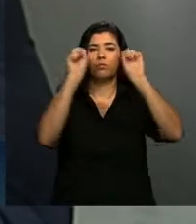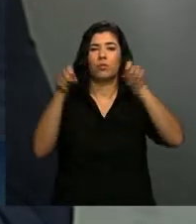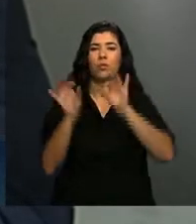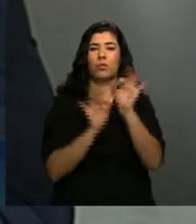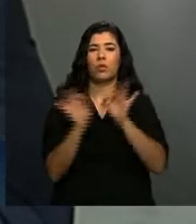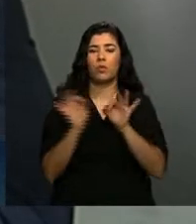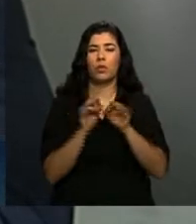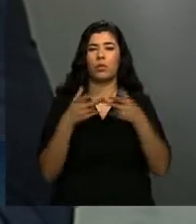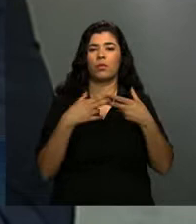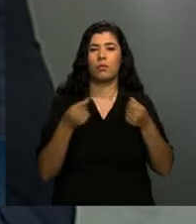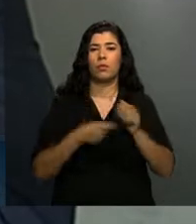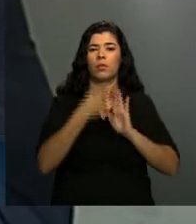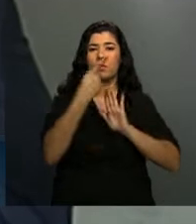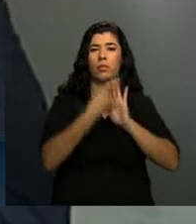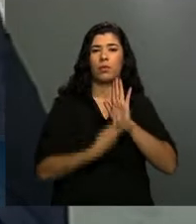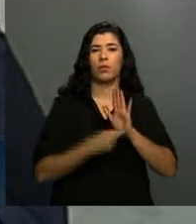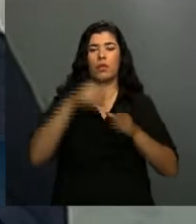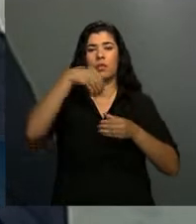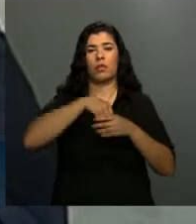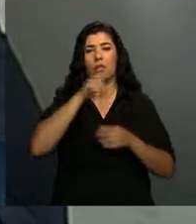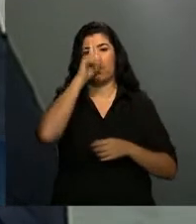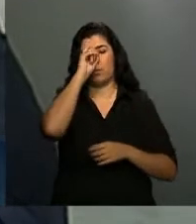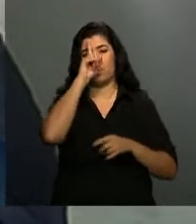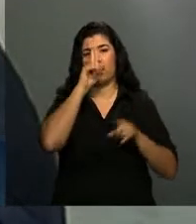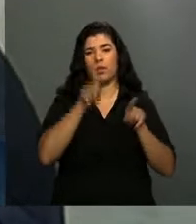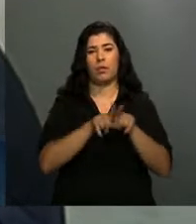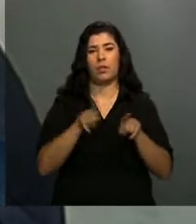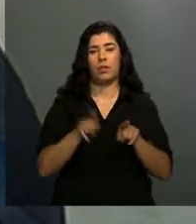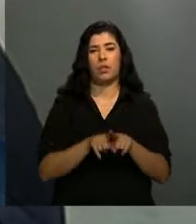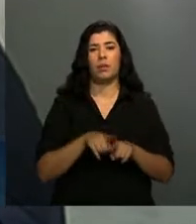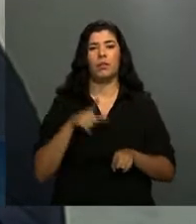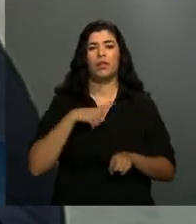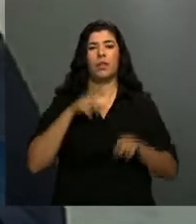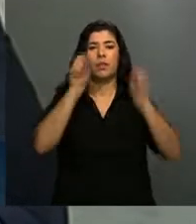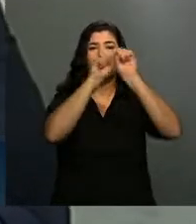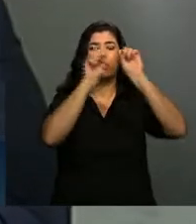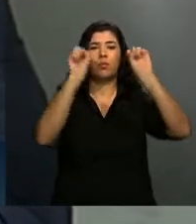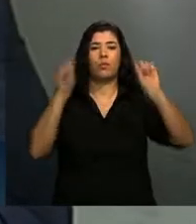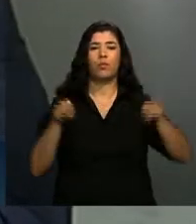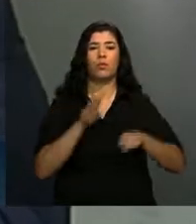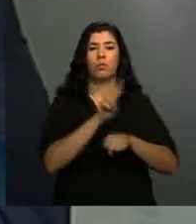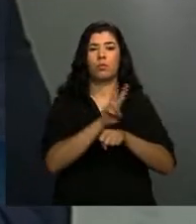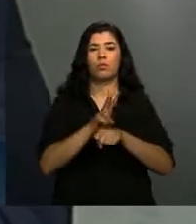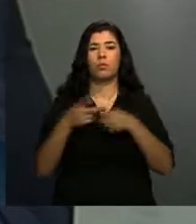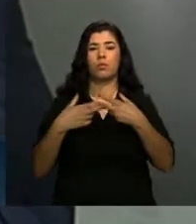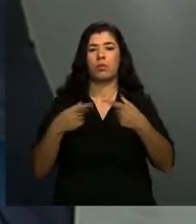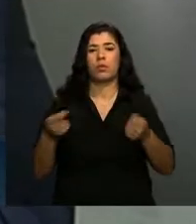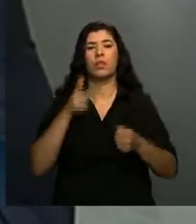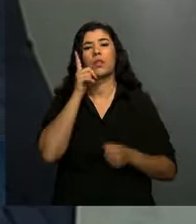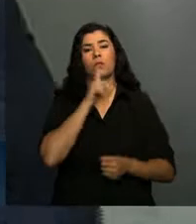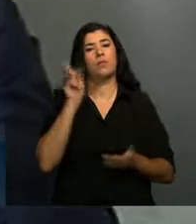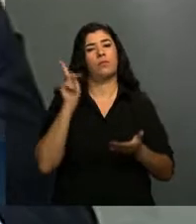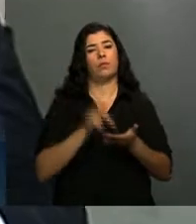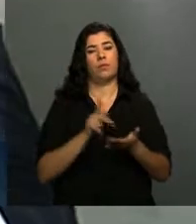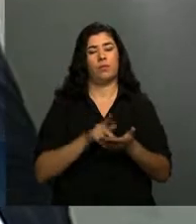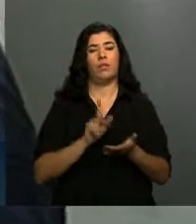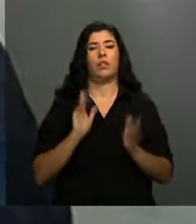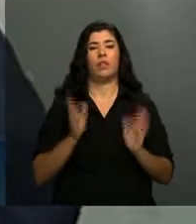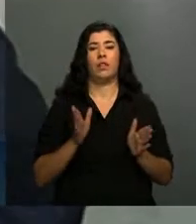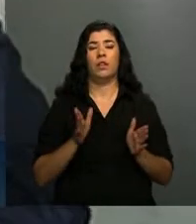prontuário eletrônico, esses hospitalar, com os nossos sistemas de regulação e a gente consiga ter, de fato,